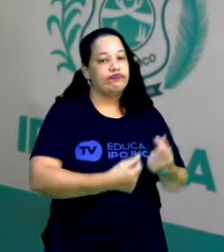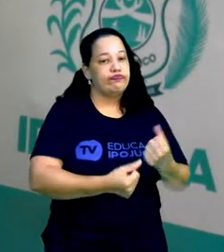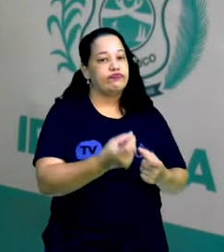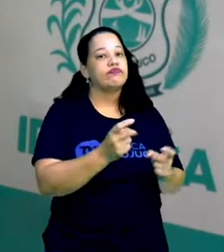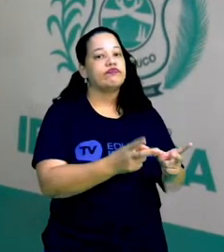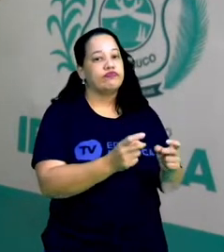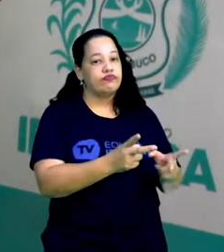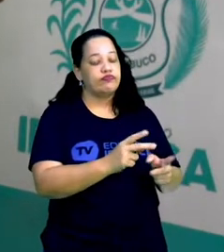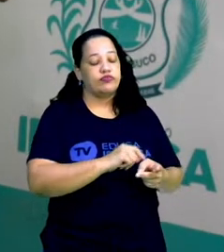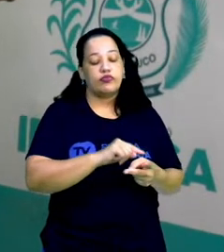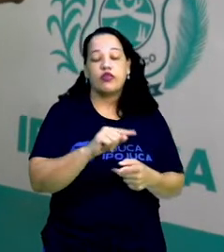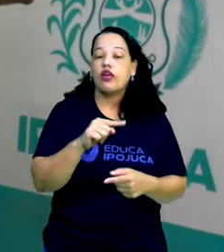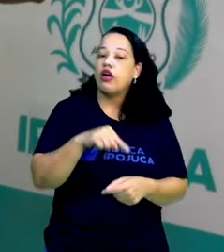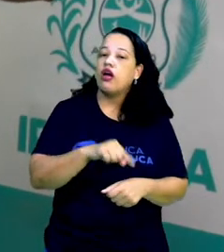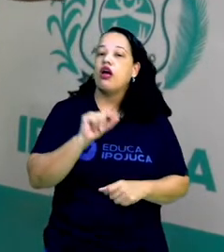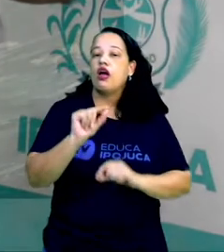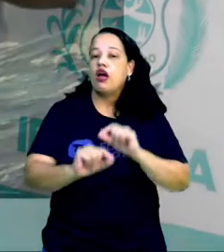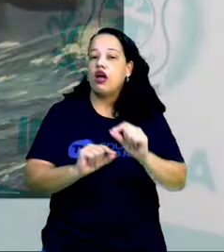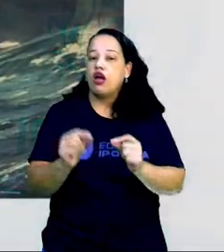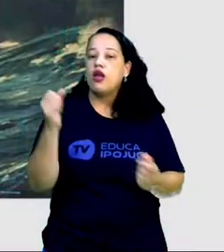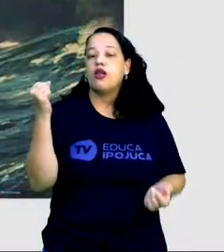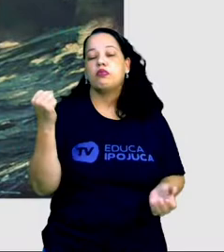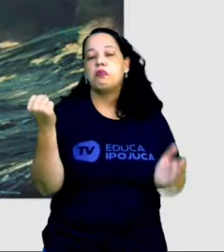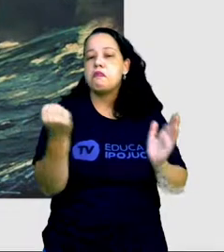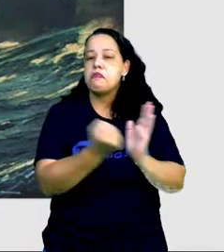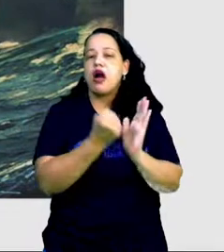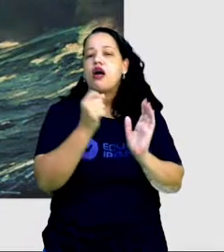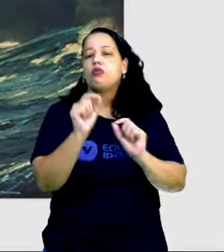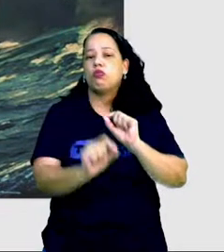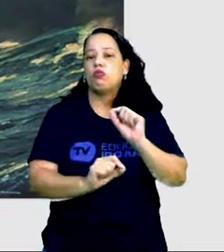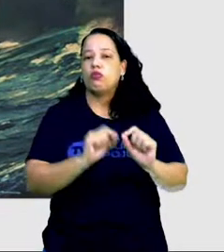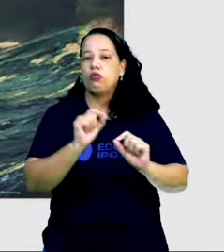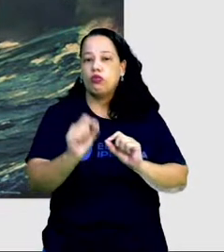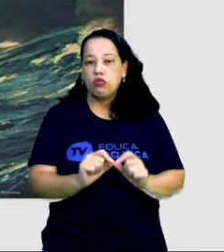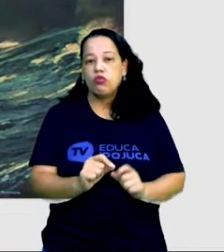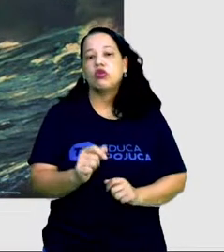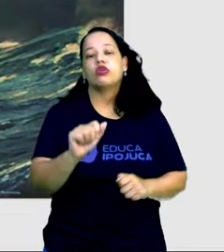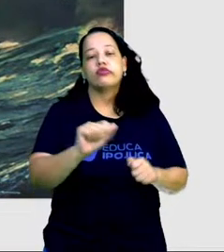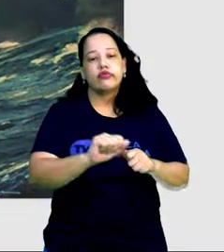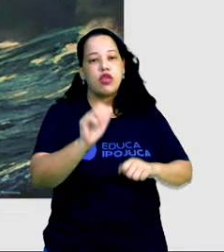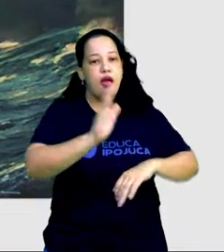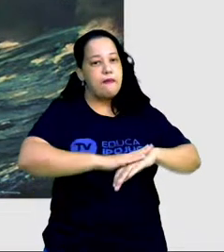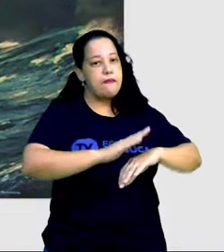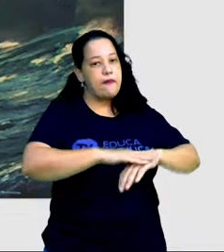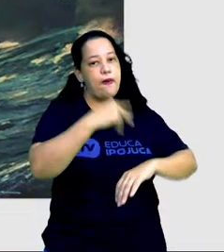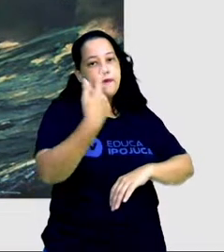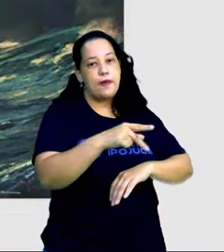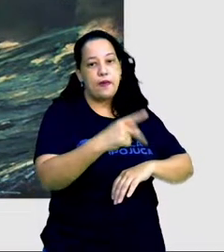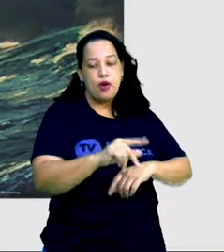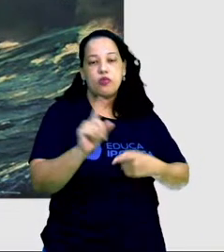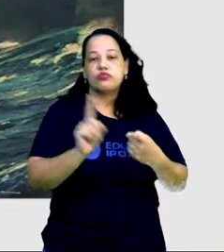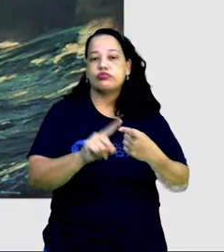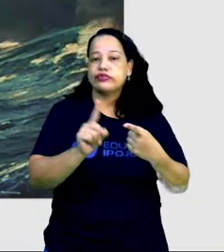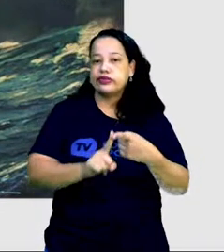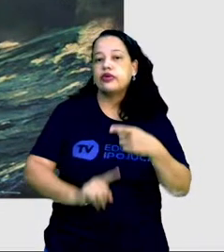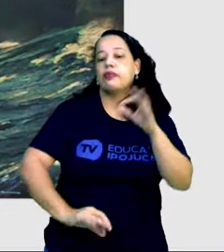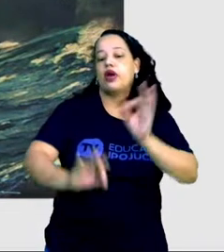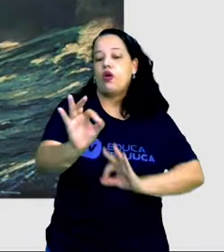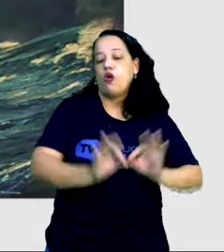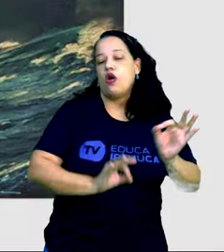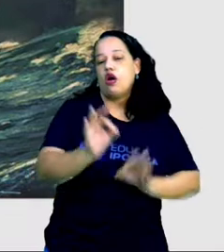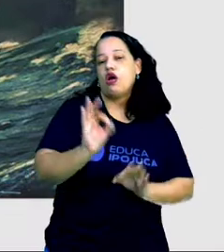foi marcada pela produção artesanal e pelo desenvolvimento da manufatura.